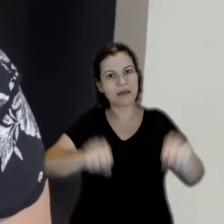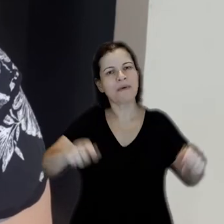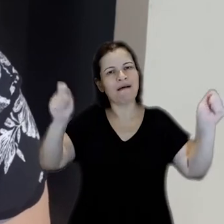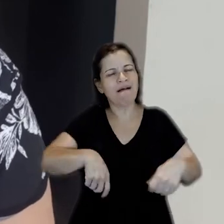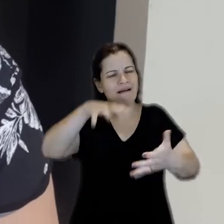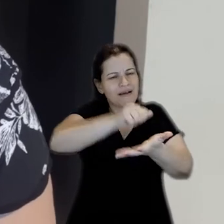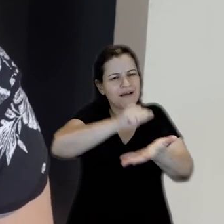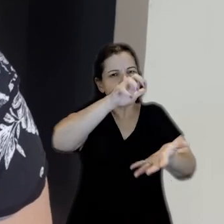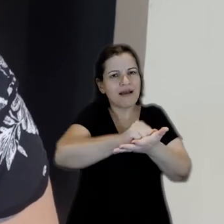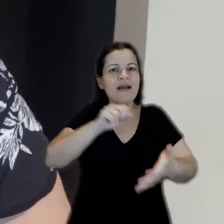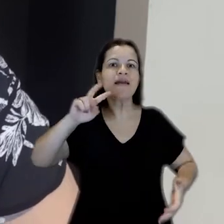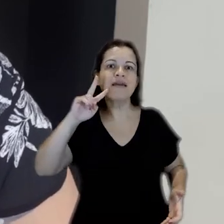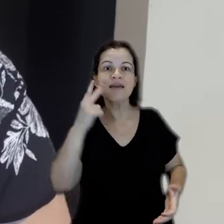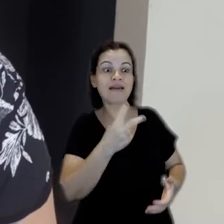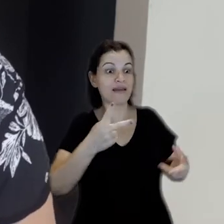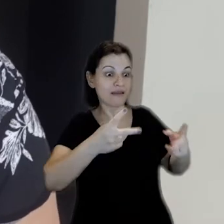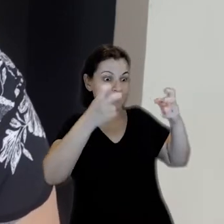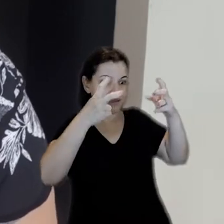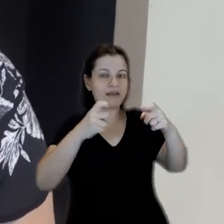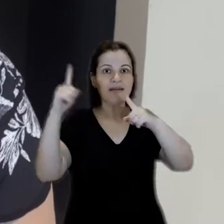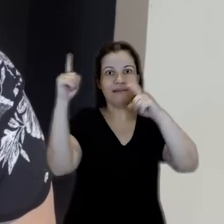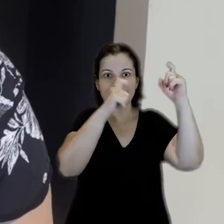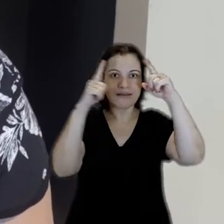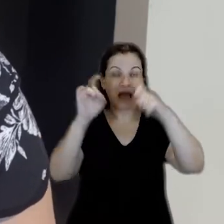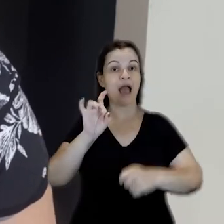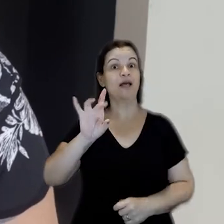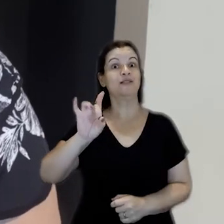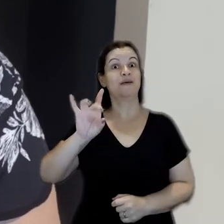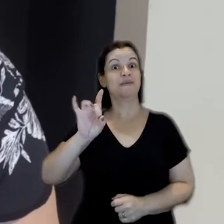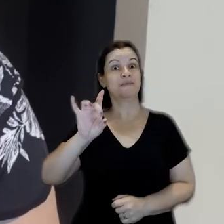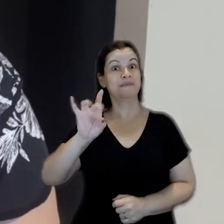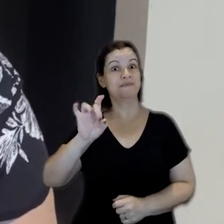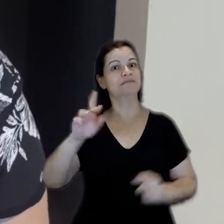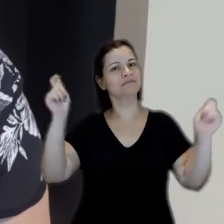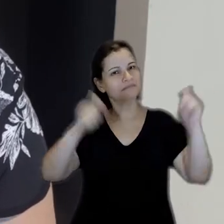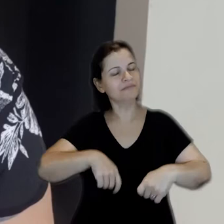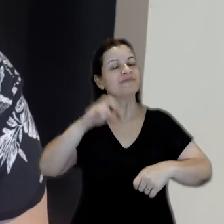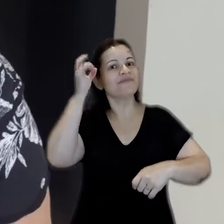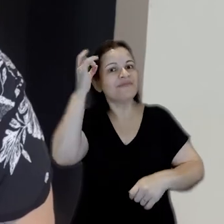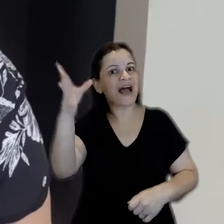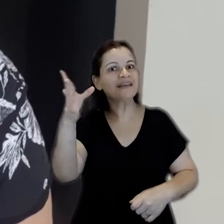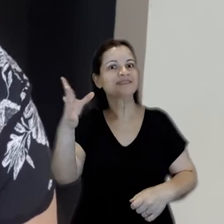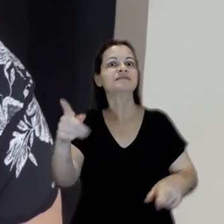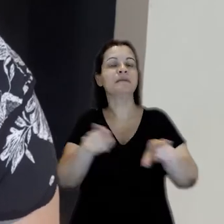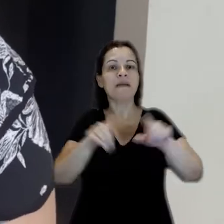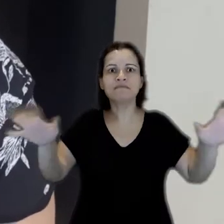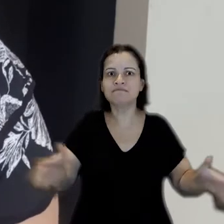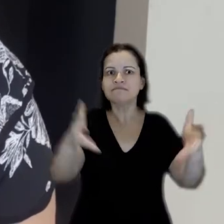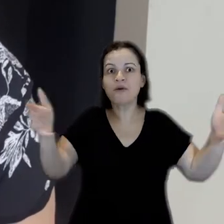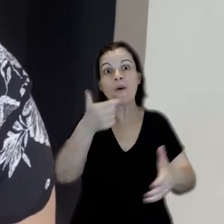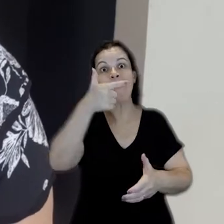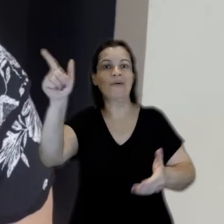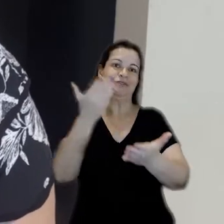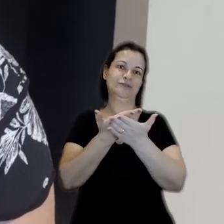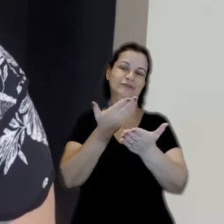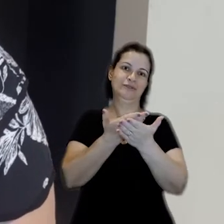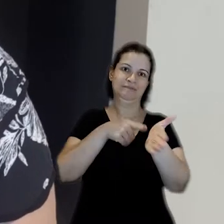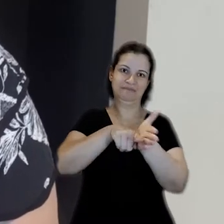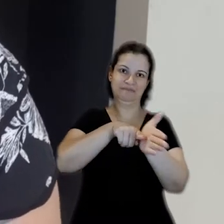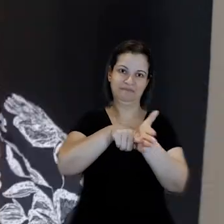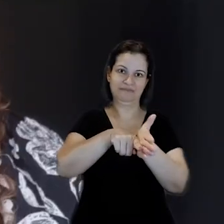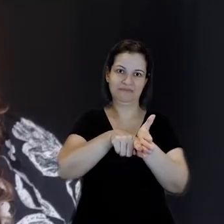sistema capaz de anotar e reconhecer as expressões faciais automaticamente pode facilitar e impulsionar outros